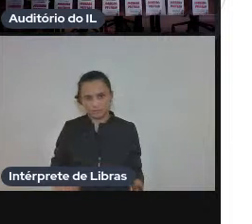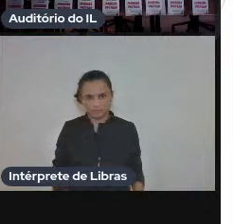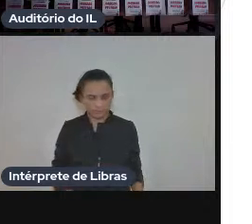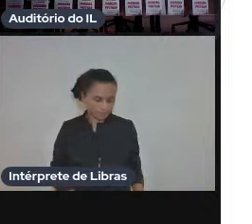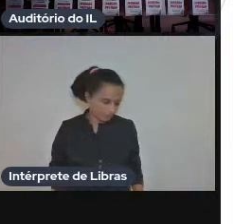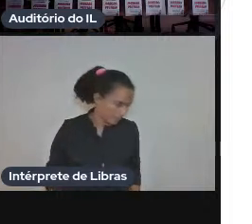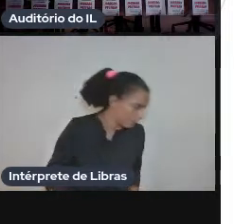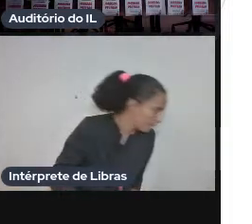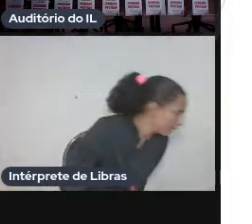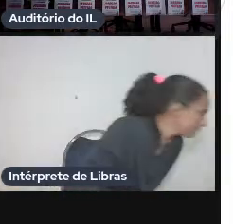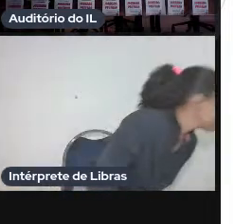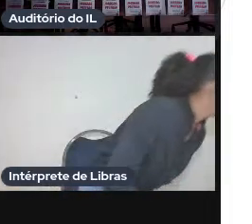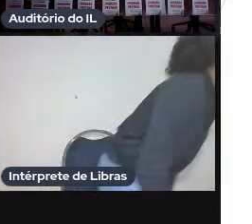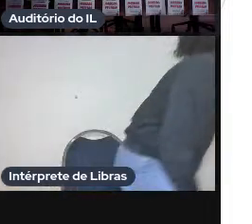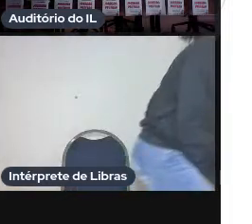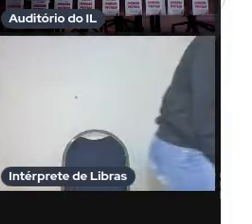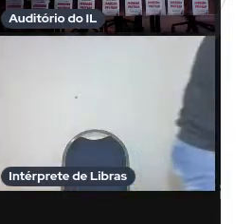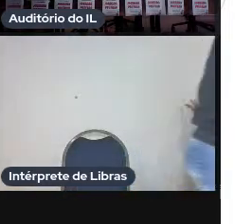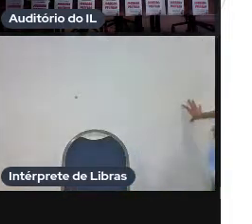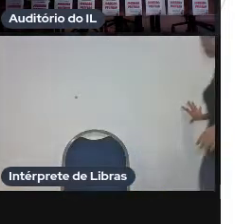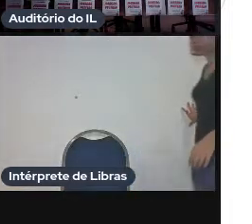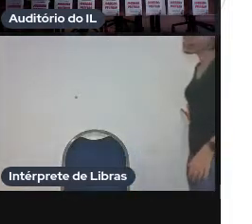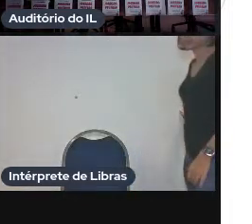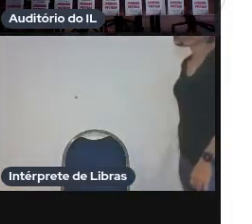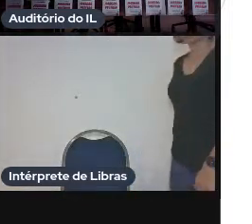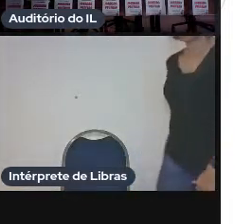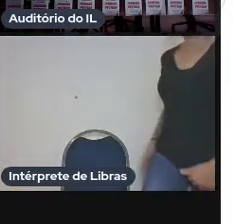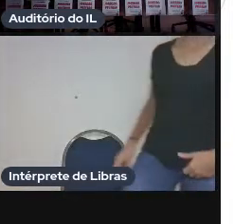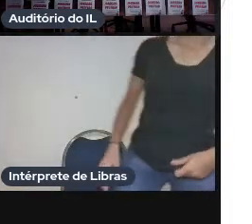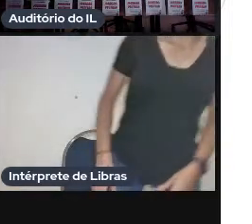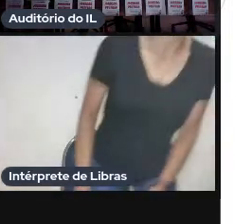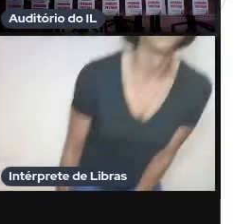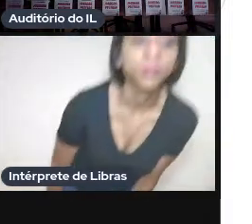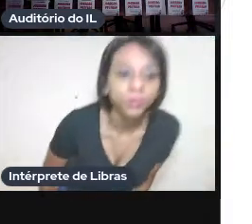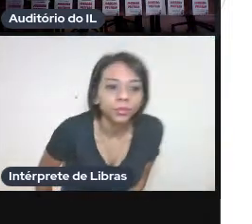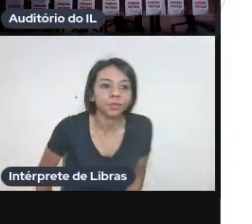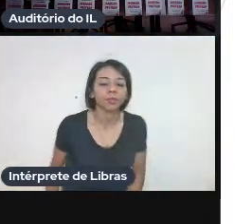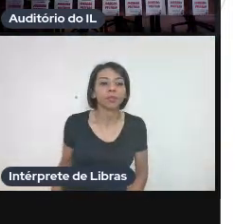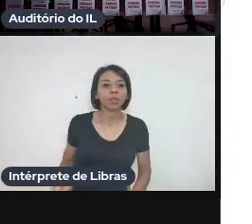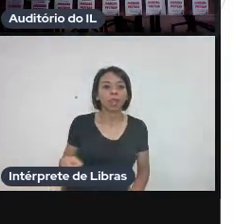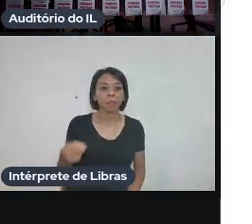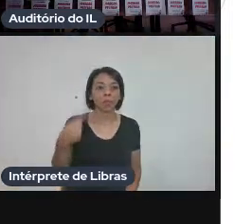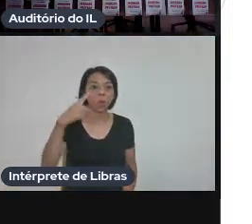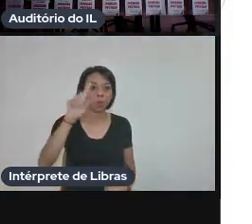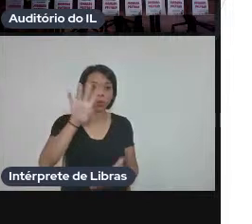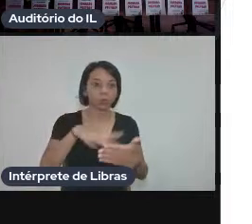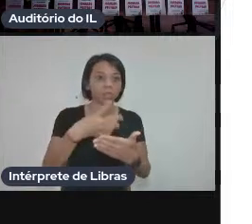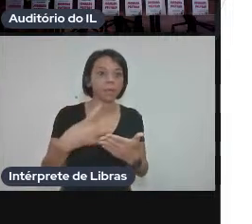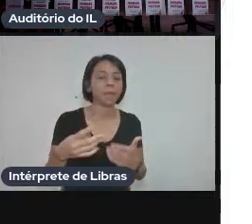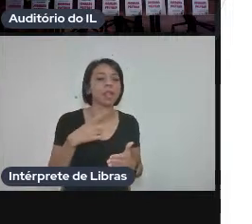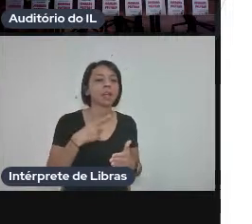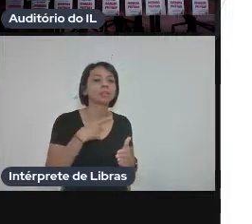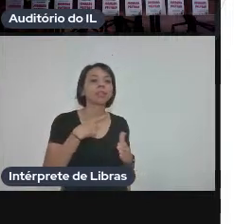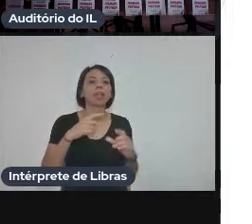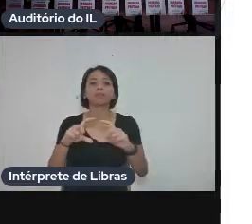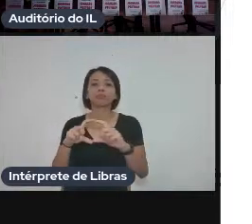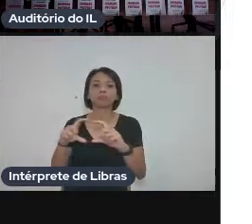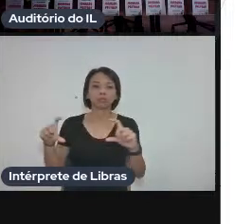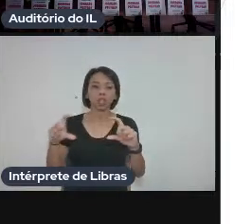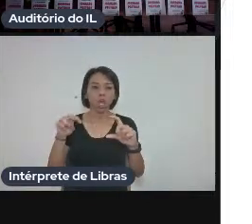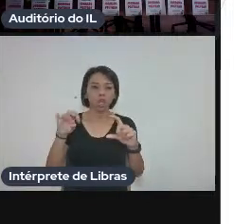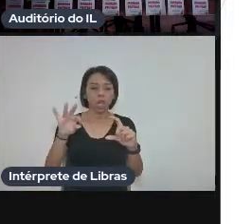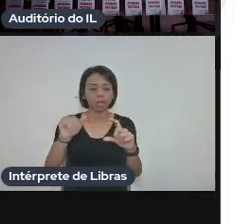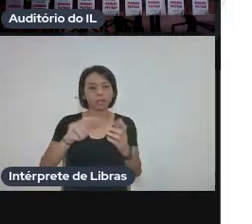é isso aqui por último na nossa última tabela temos as notas do tradutor considero que essas duas